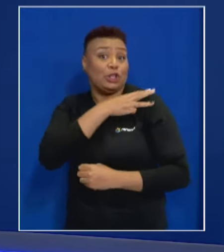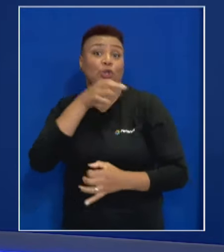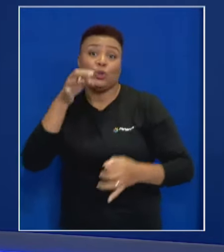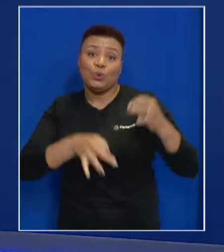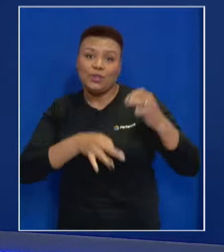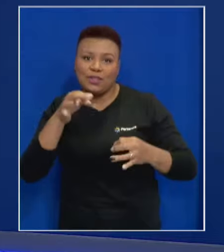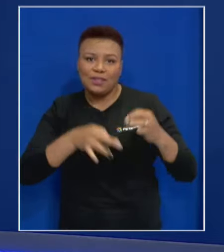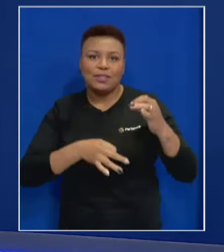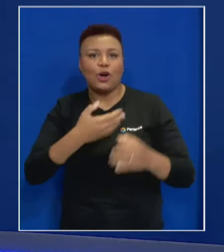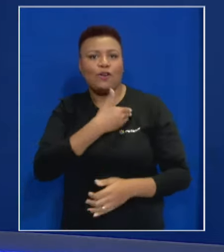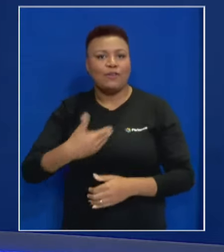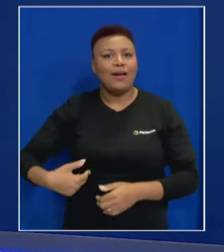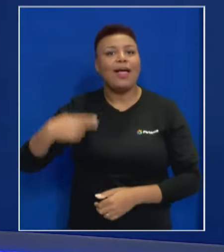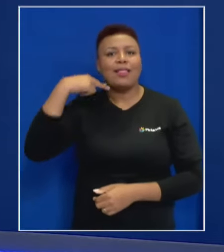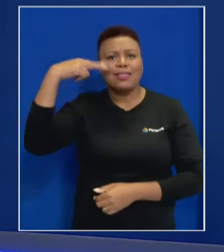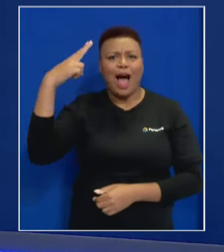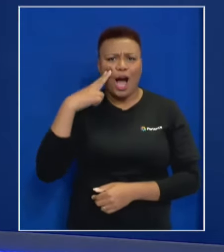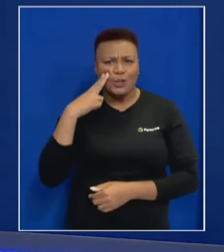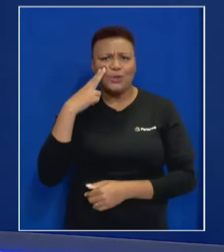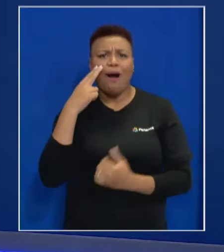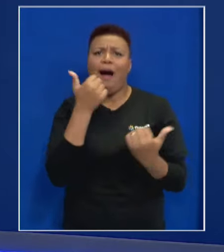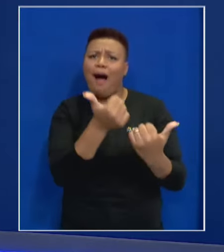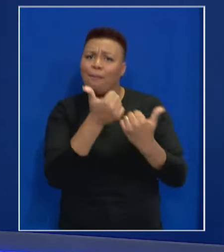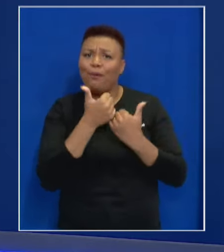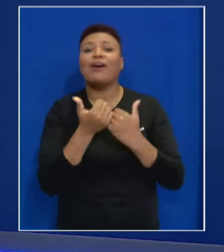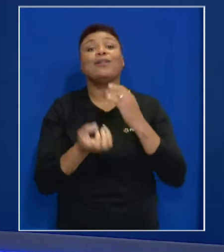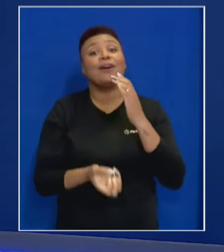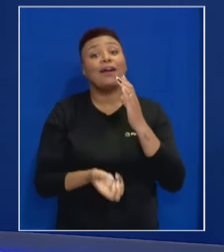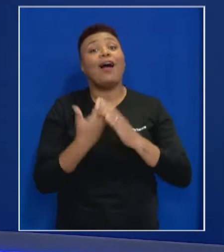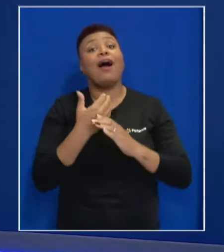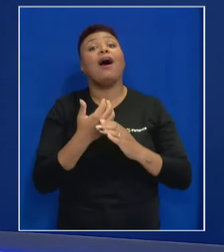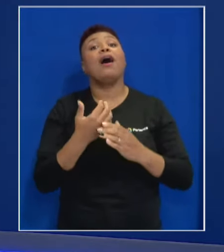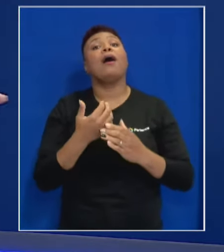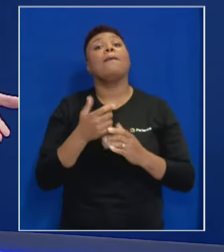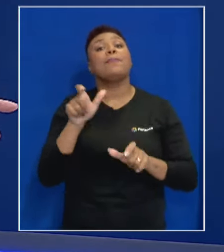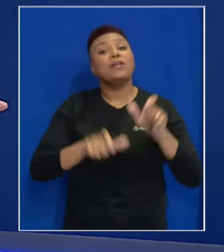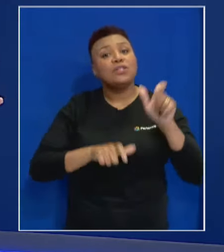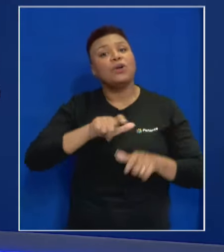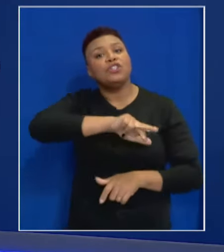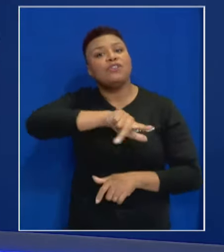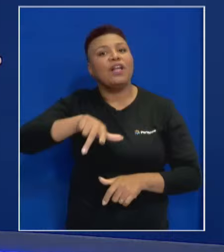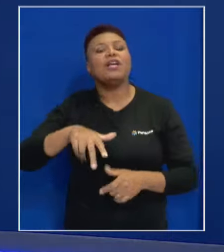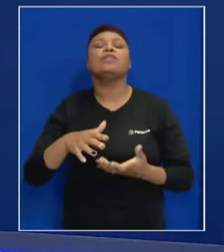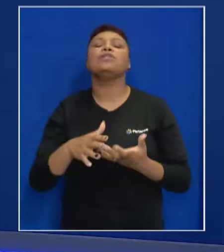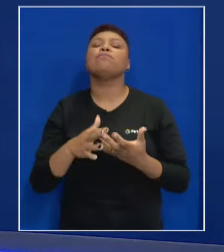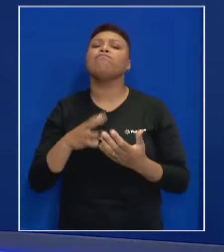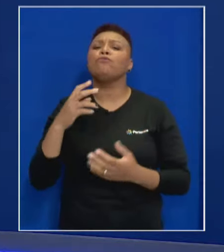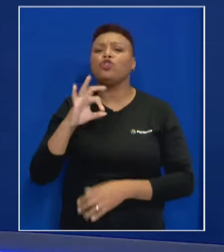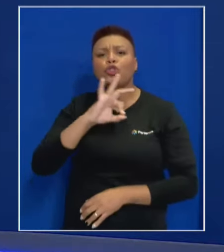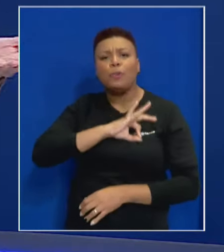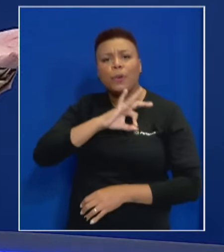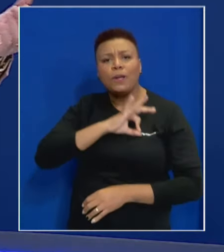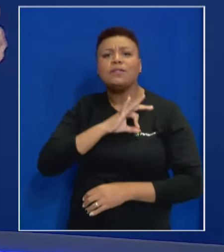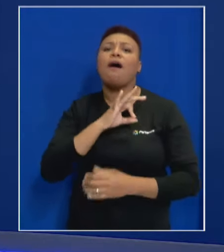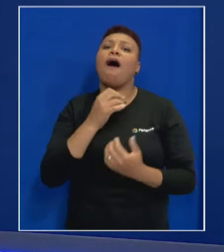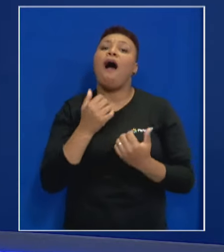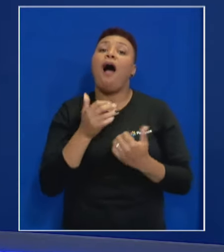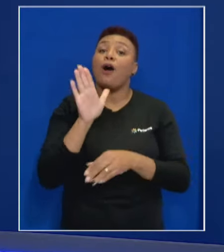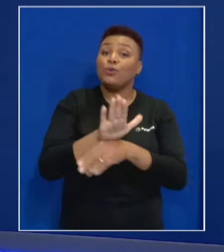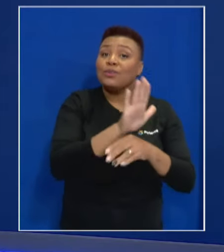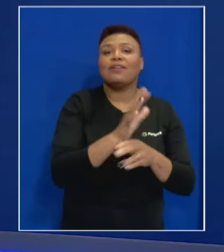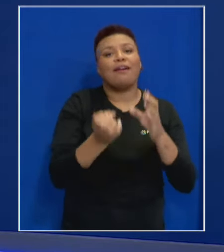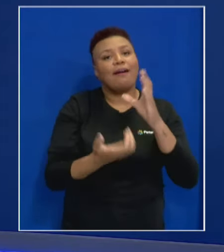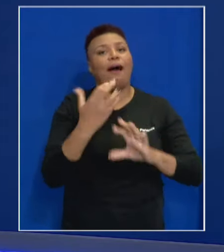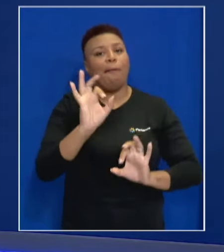Segurança e governador Tarso Genro, ajudando a formar e também com pessoas de todas as forças de polícia, ajudando a formar